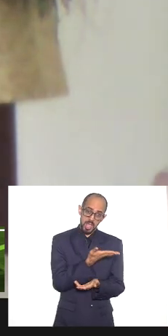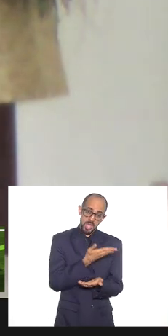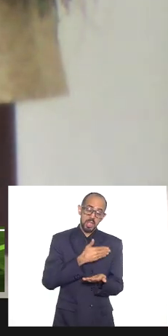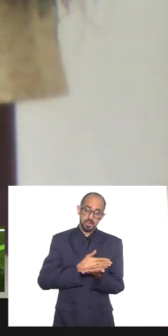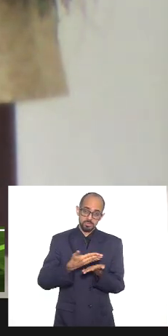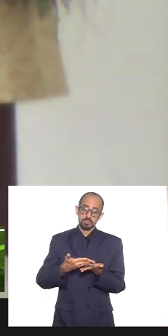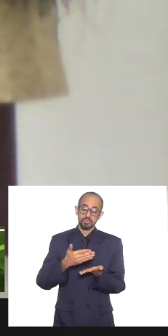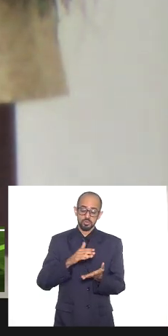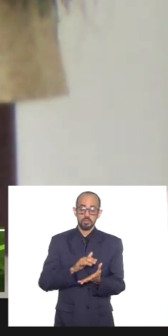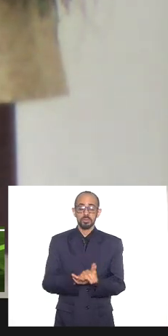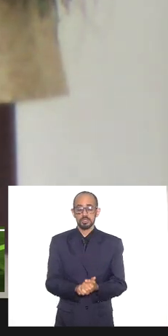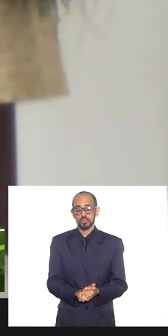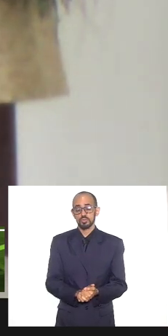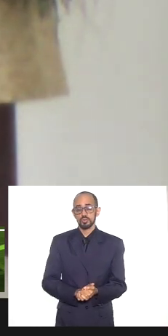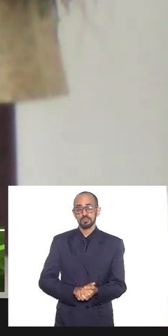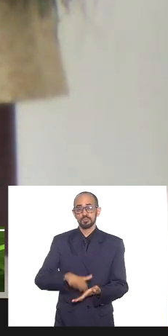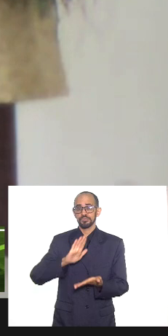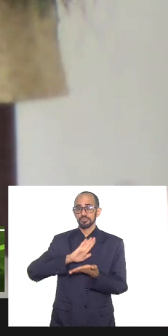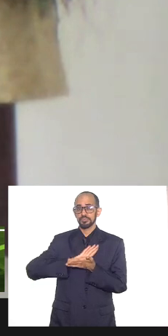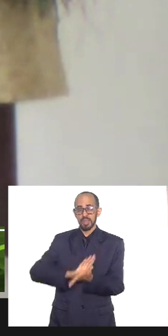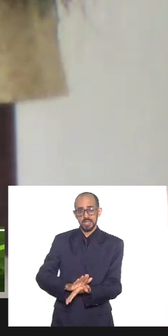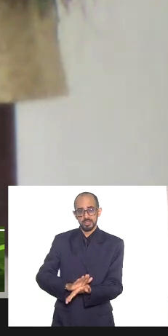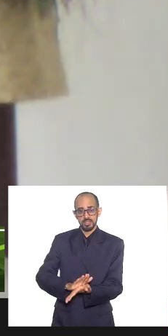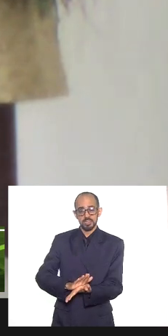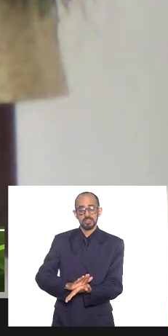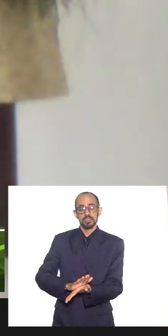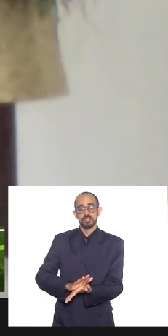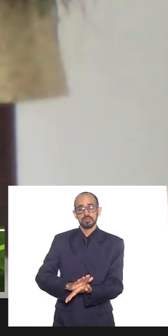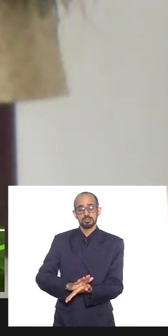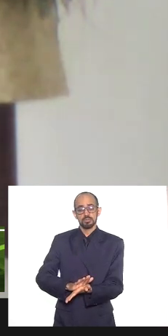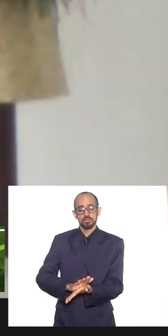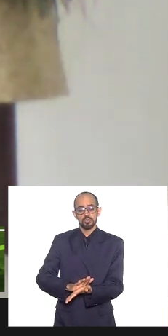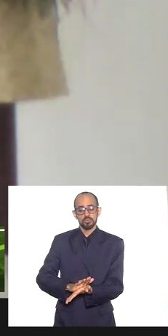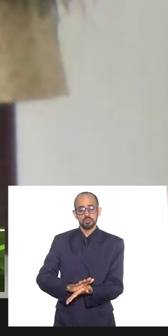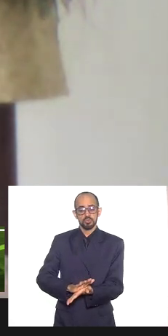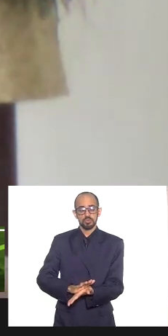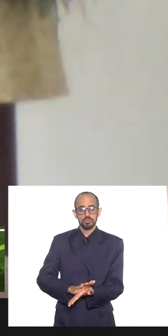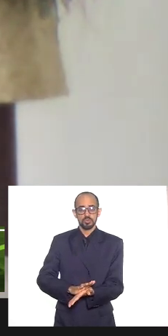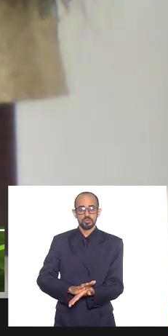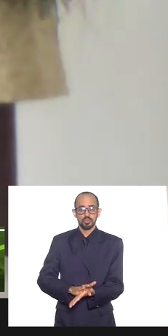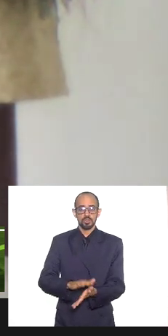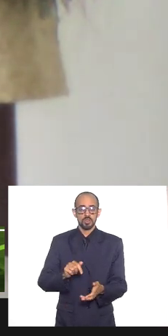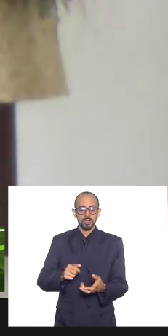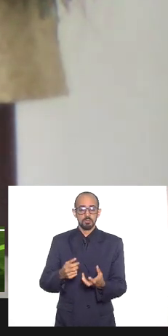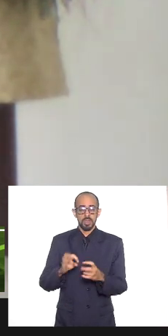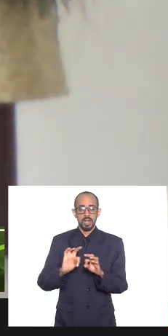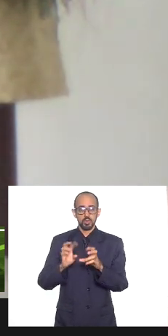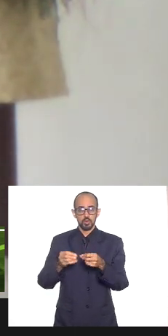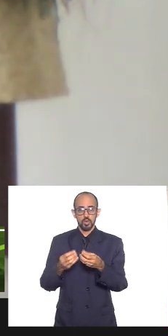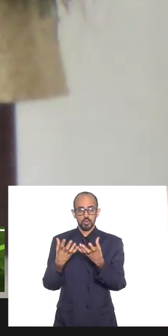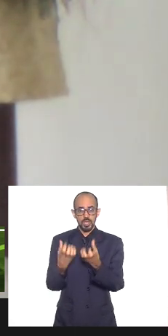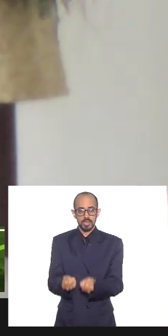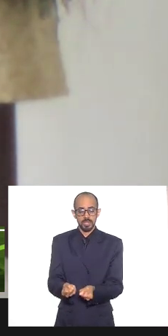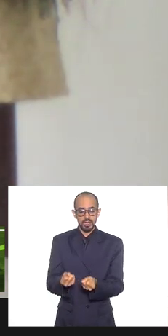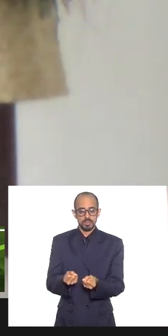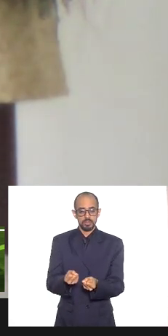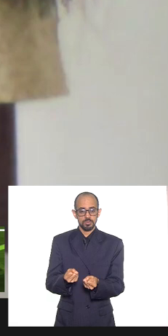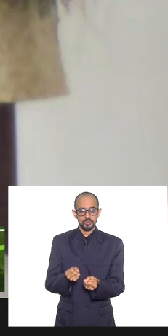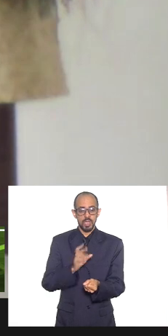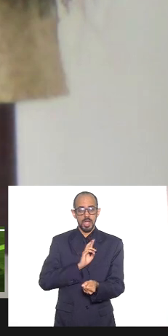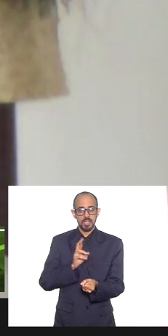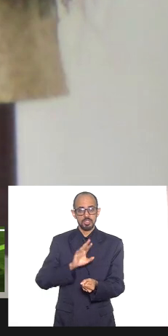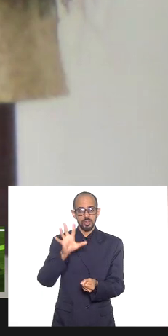que a violência simbólica e material aos perreiros e aos adeptos da tradição de uma atriz africana,